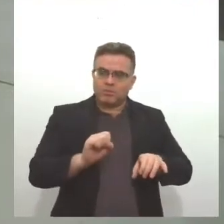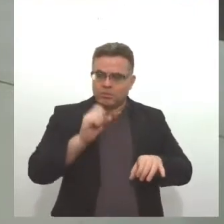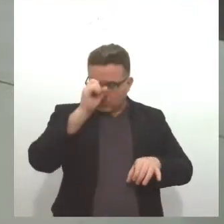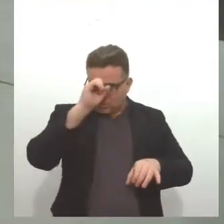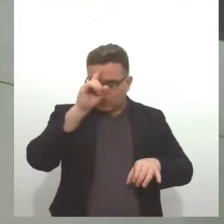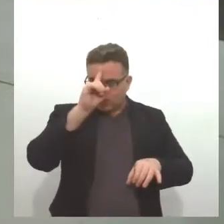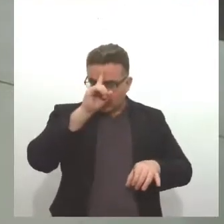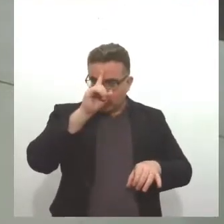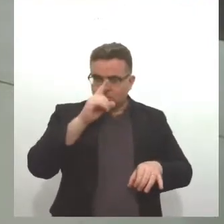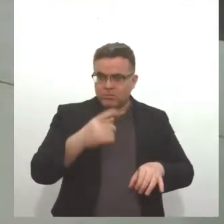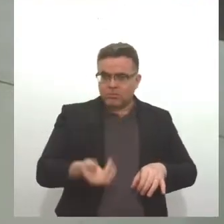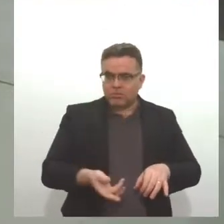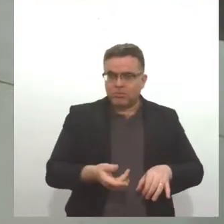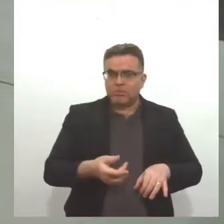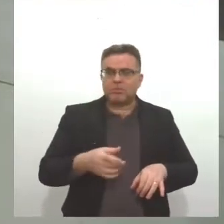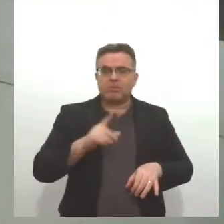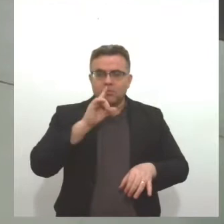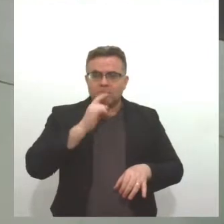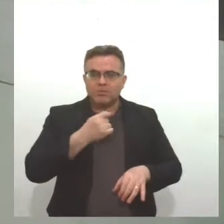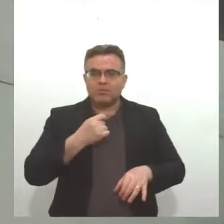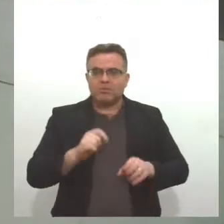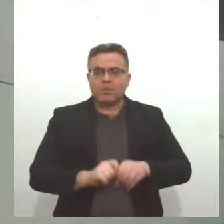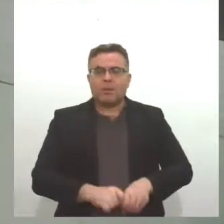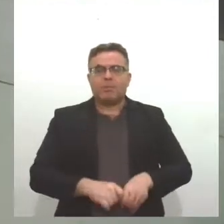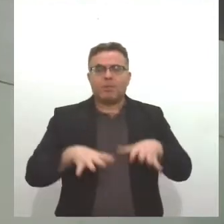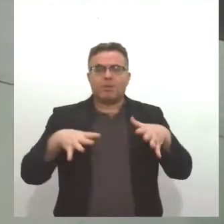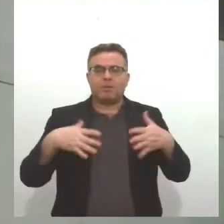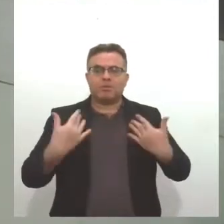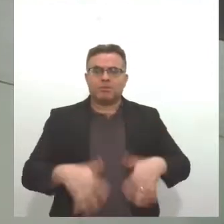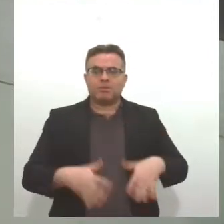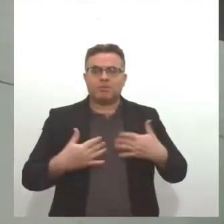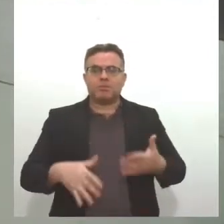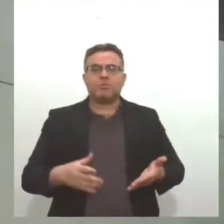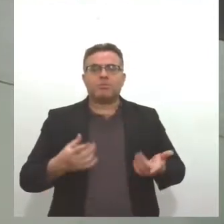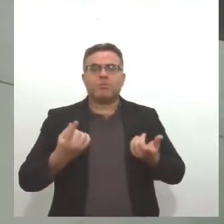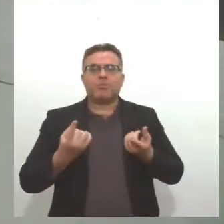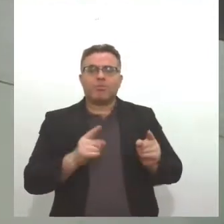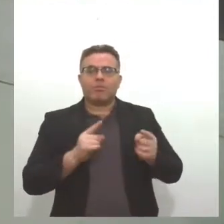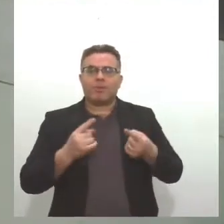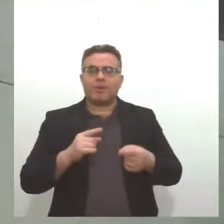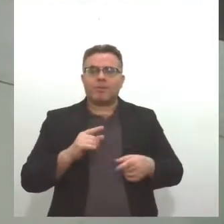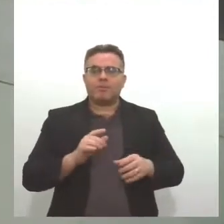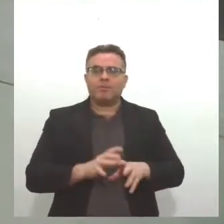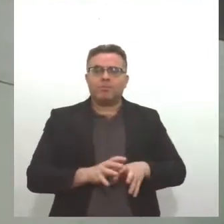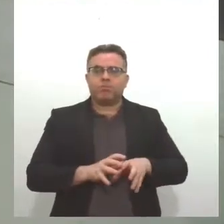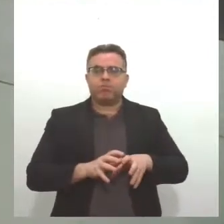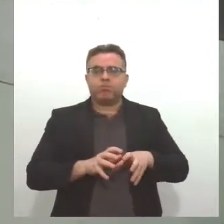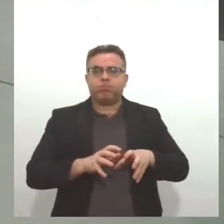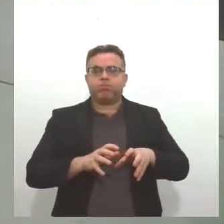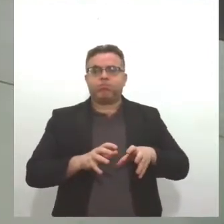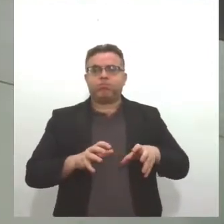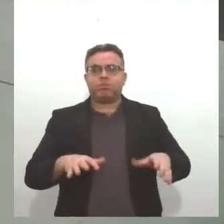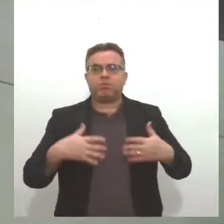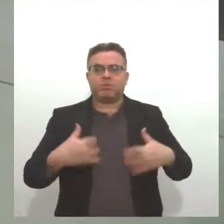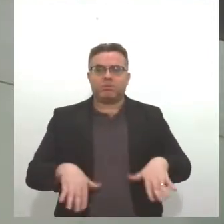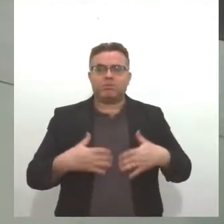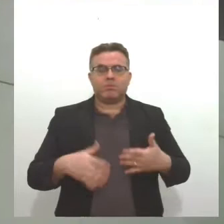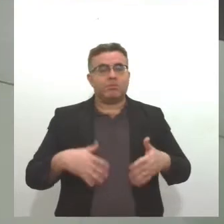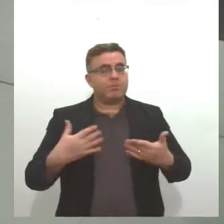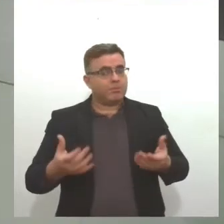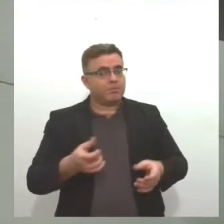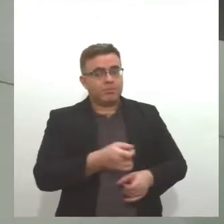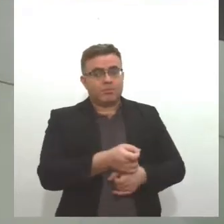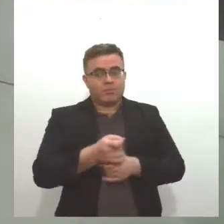em Aracaju. A explosão de um cilindro de oxigênio foi provocada pelo aumento da pressão na canalização. O Corpo de